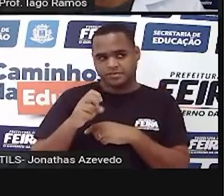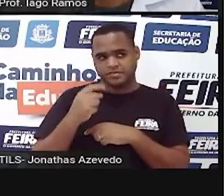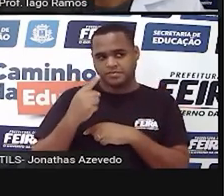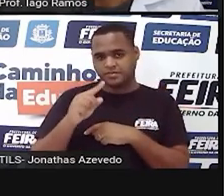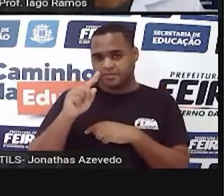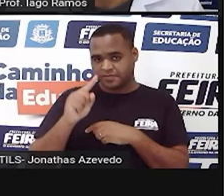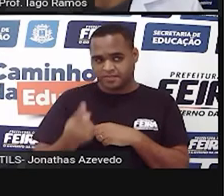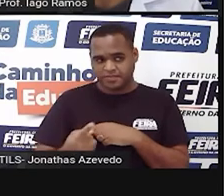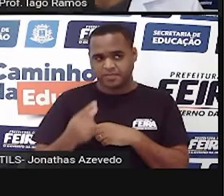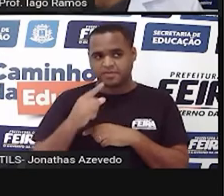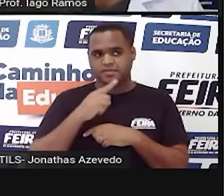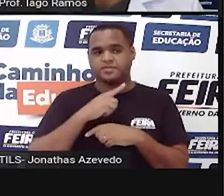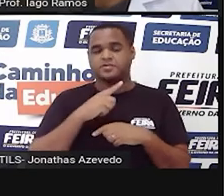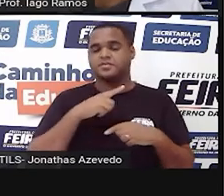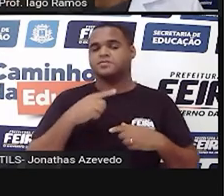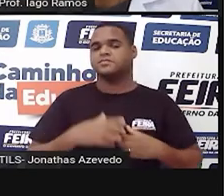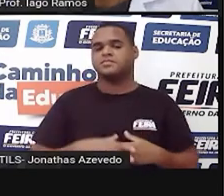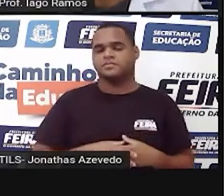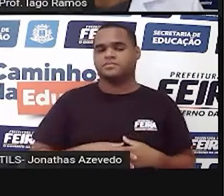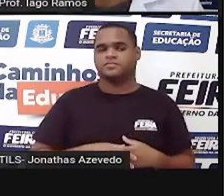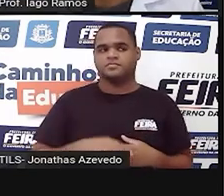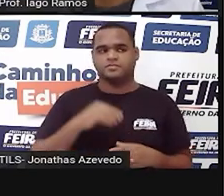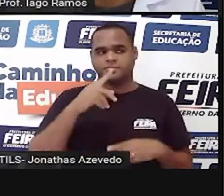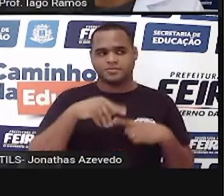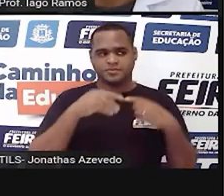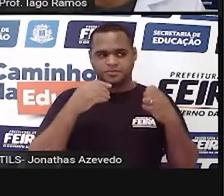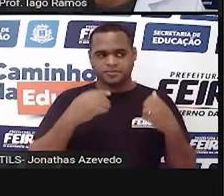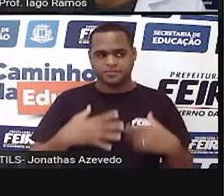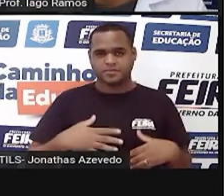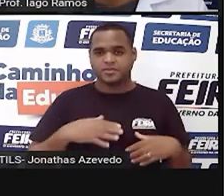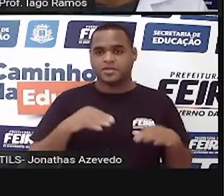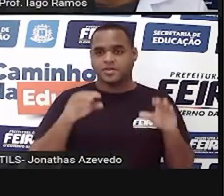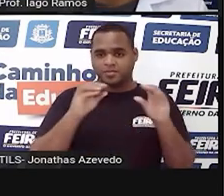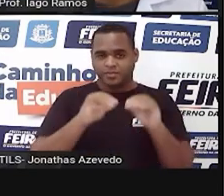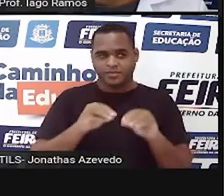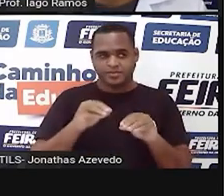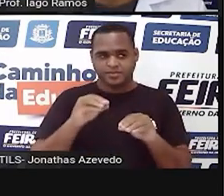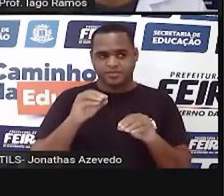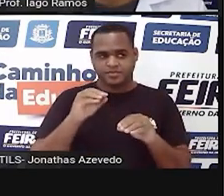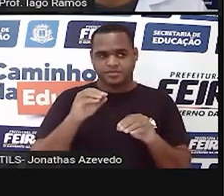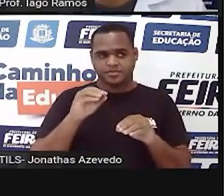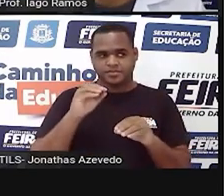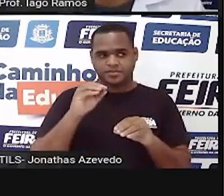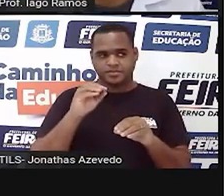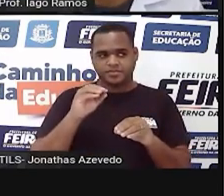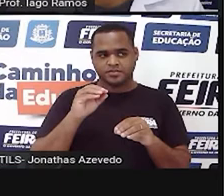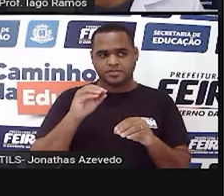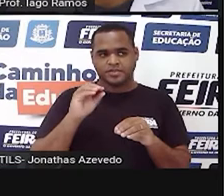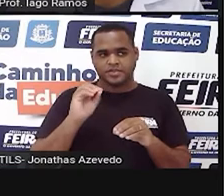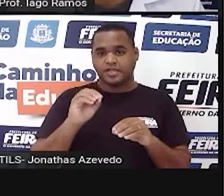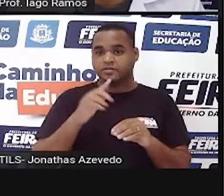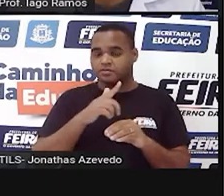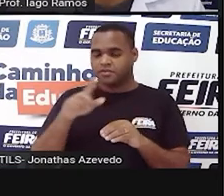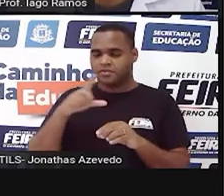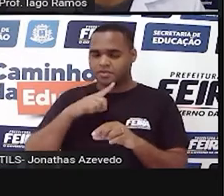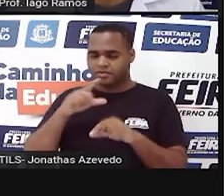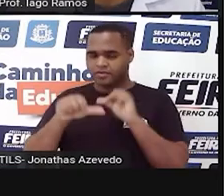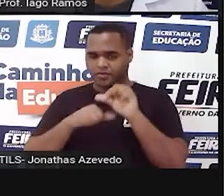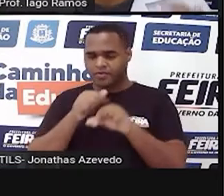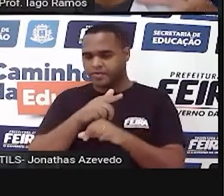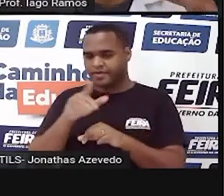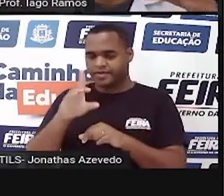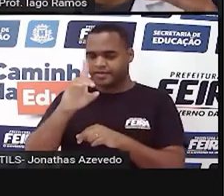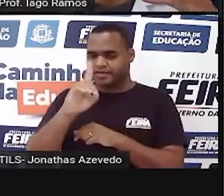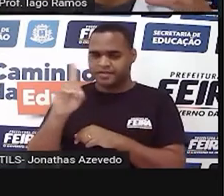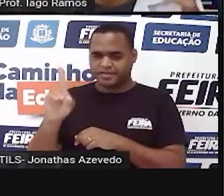uma vírgula, certo? E completar com um zerinho, como tá aparecendo ali na tela do lado direito. Fazendo isso,